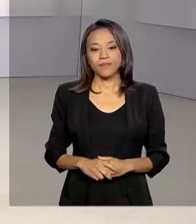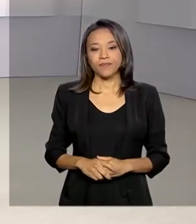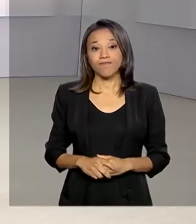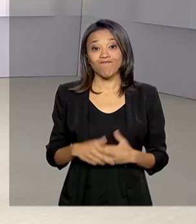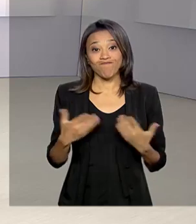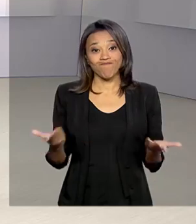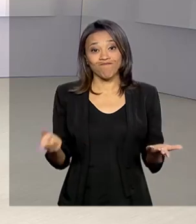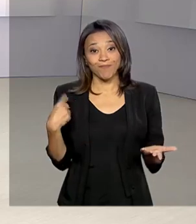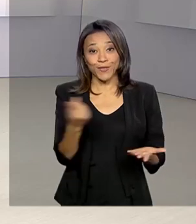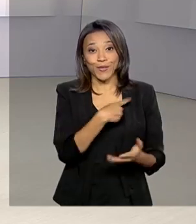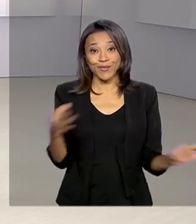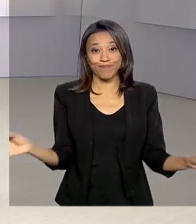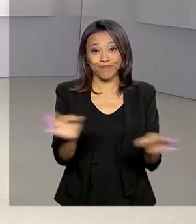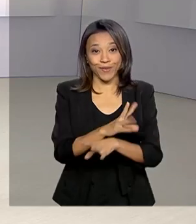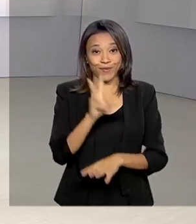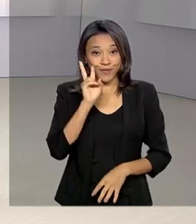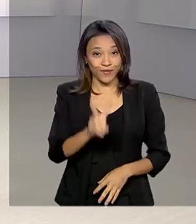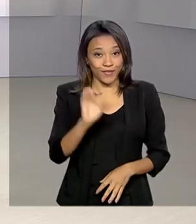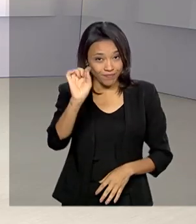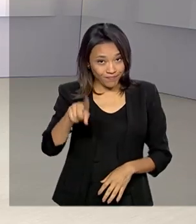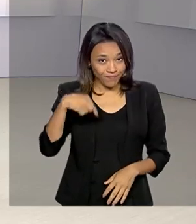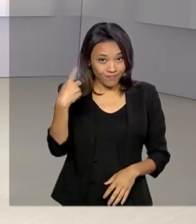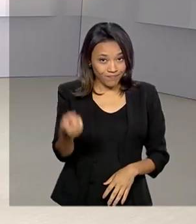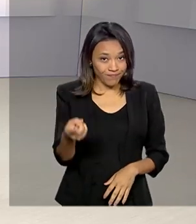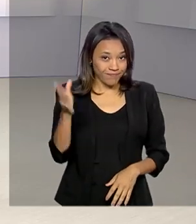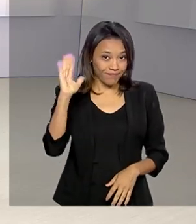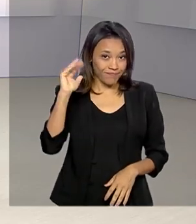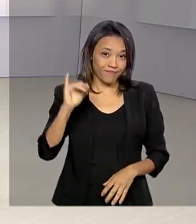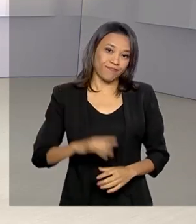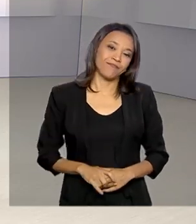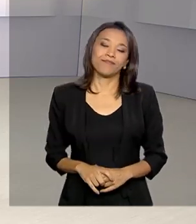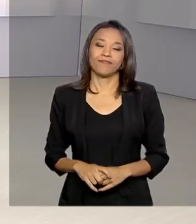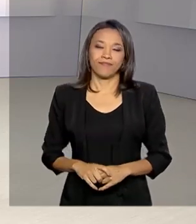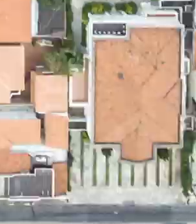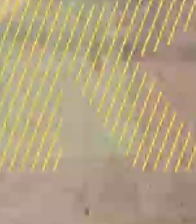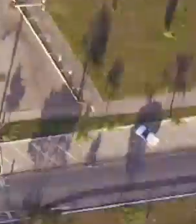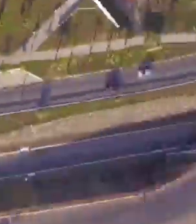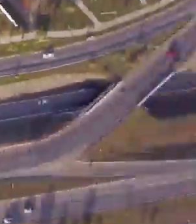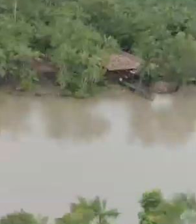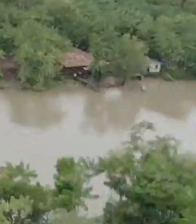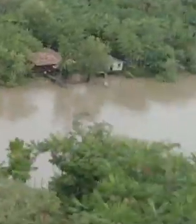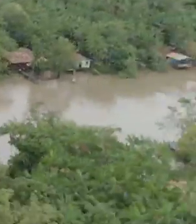E a gente fica por aqui. Nos vemos na próxima edição. Até lá! Tchau!